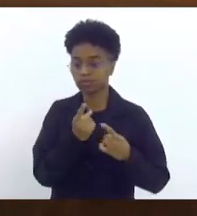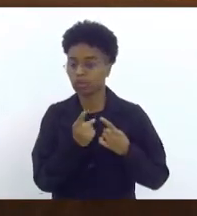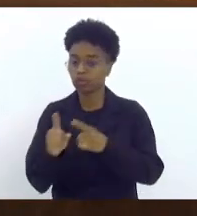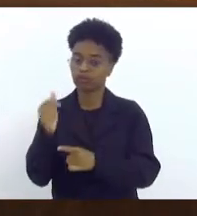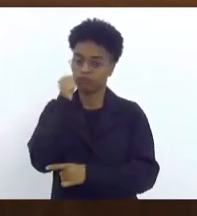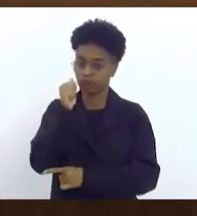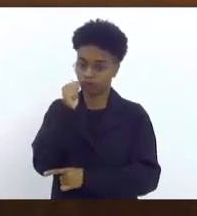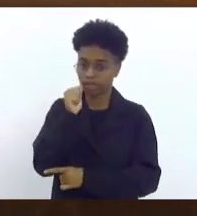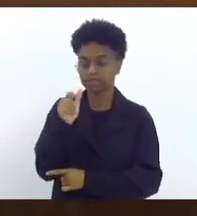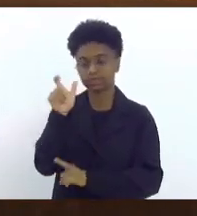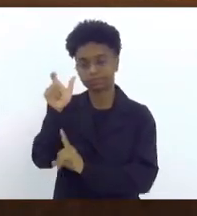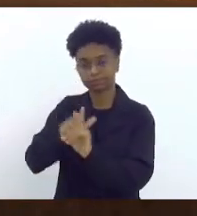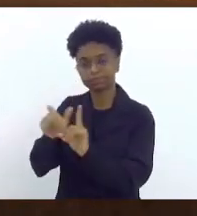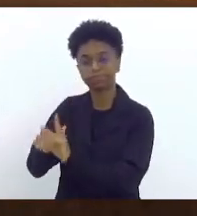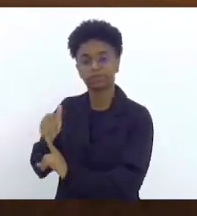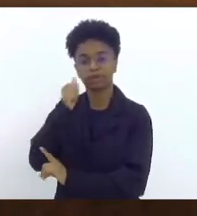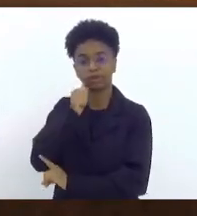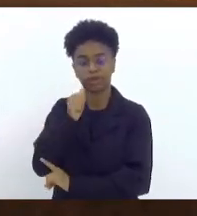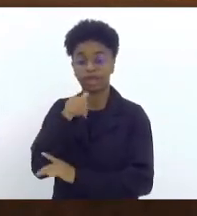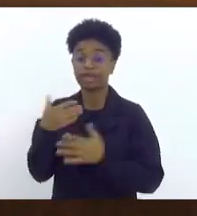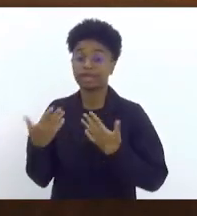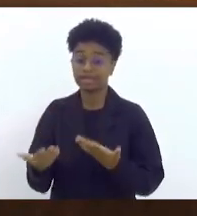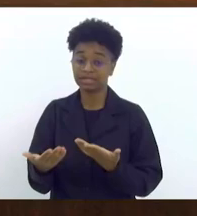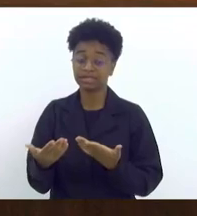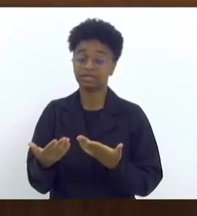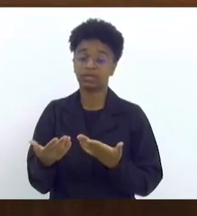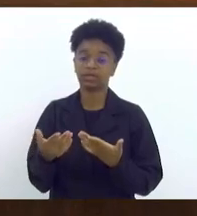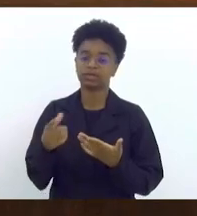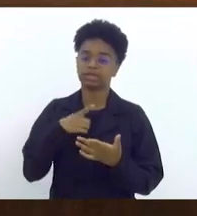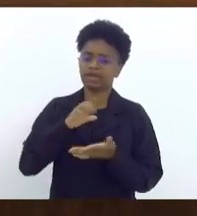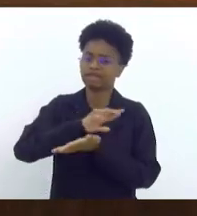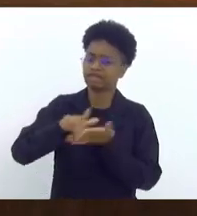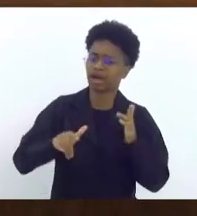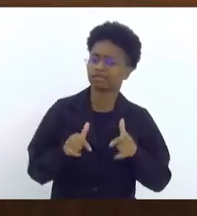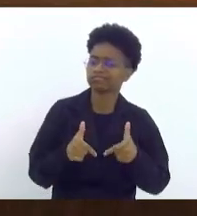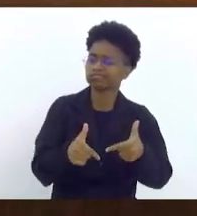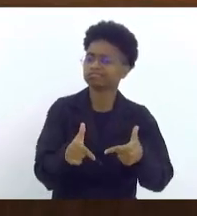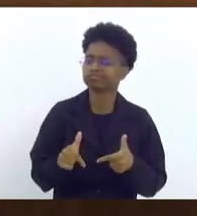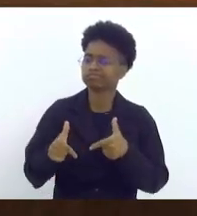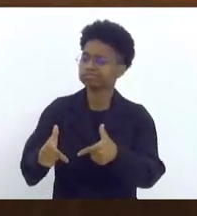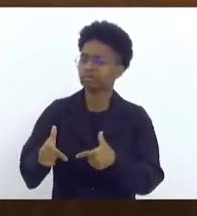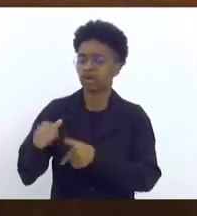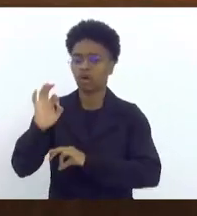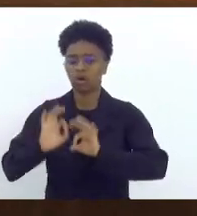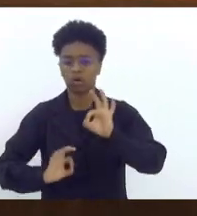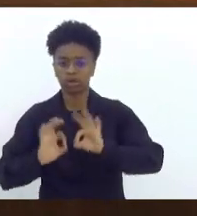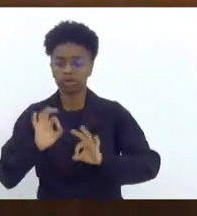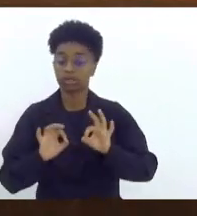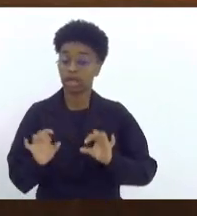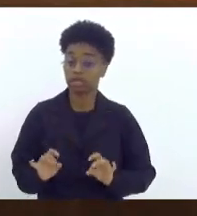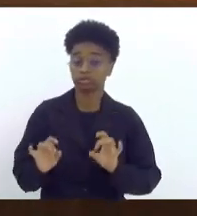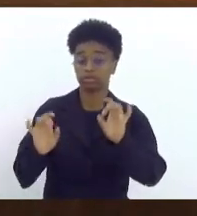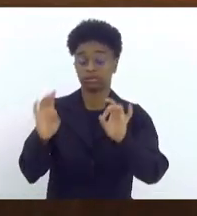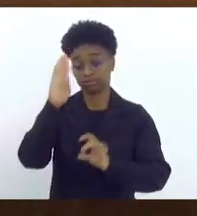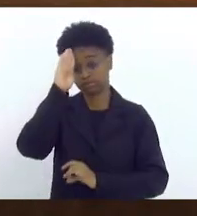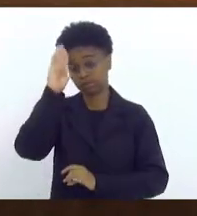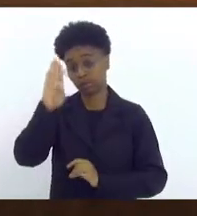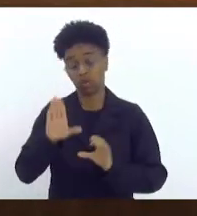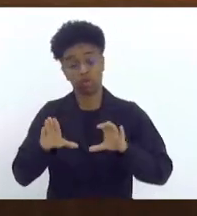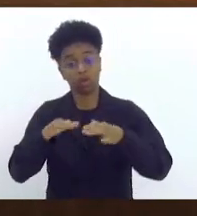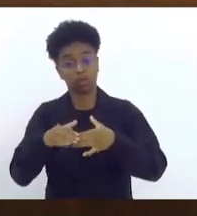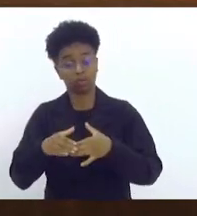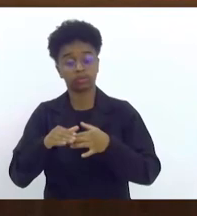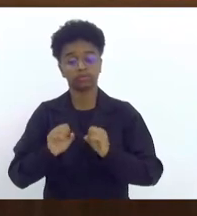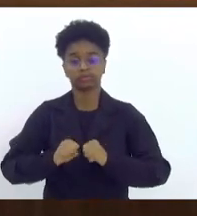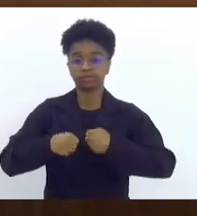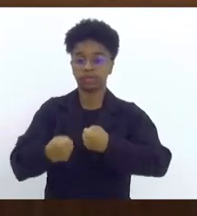violência contra a mulher e, nesse sentido, várias ações estão sendo coordenadas, em especial, na Comissão de Defesa